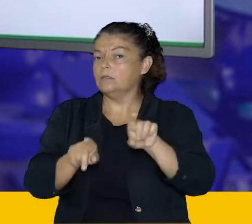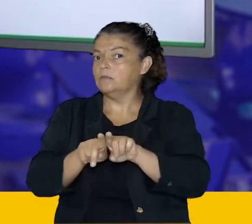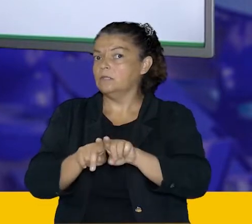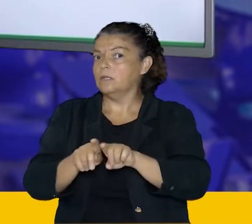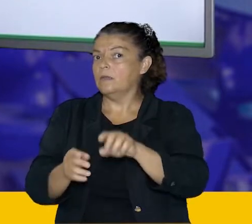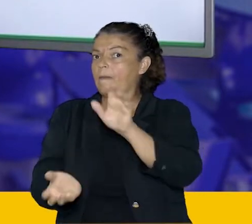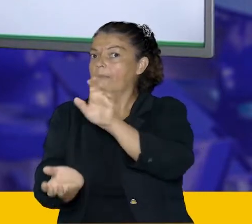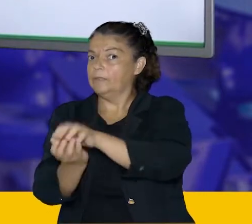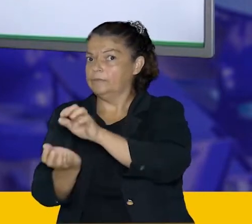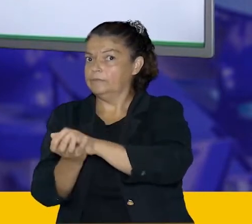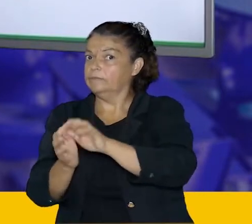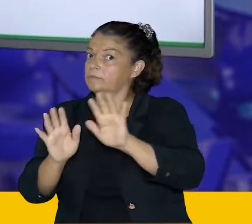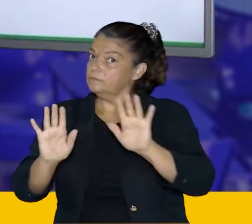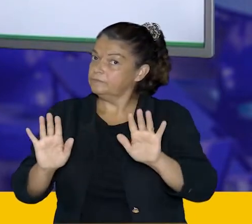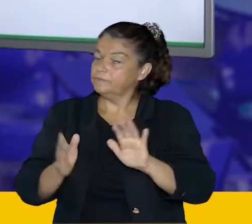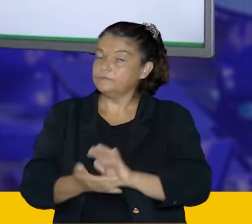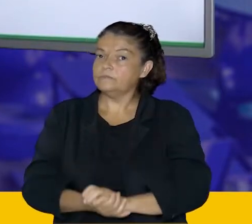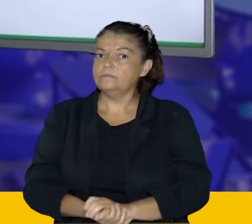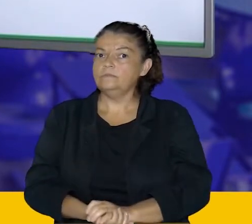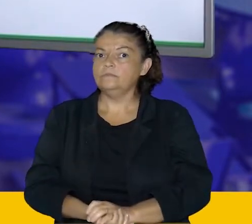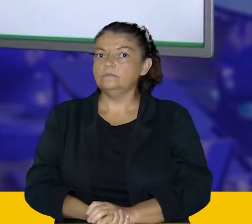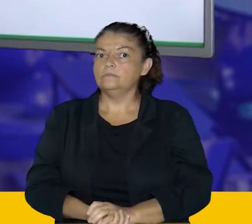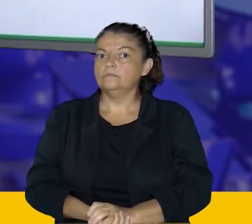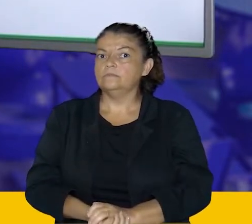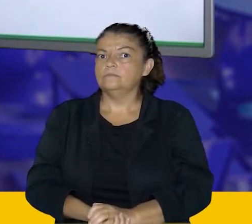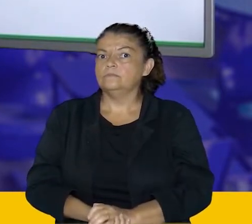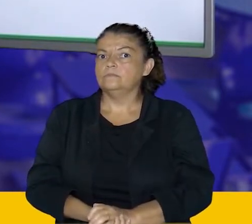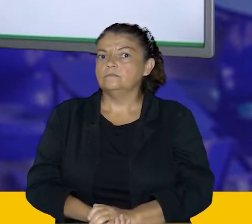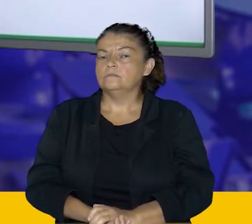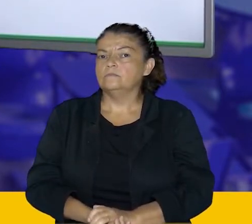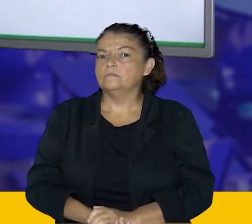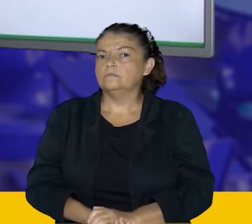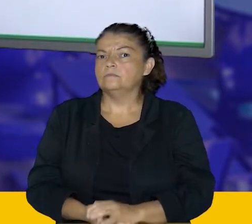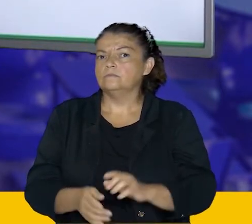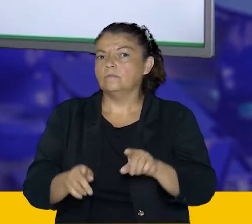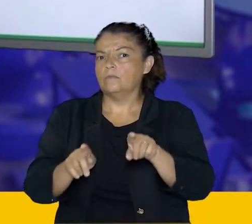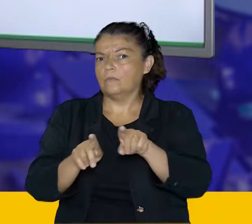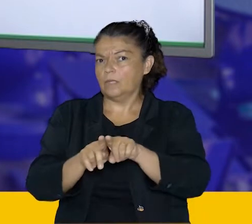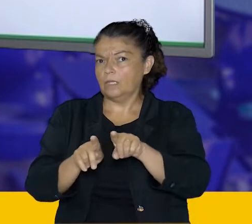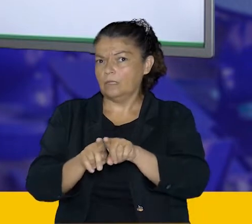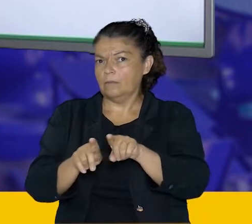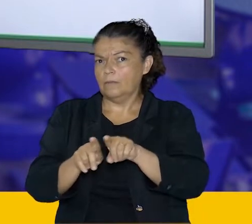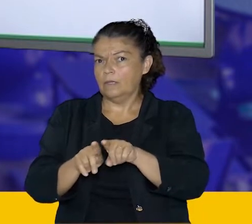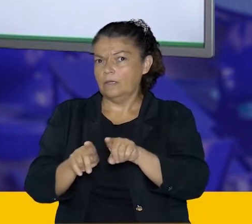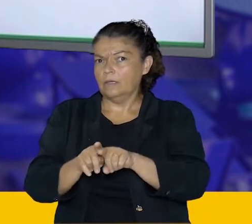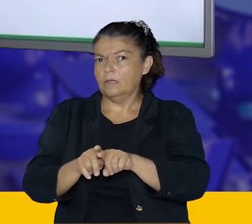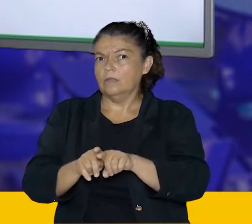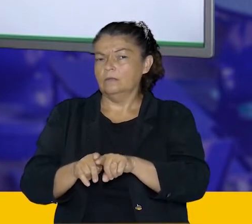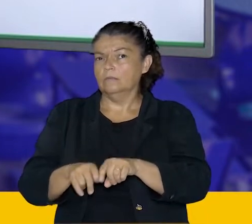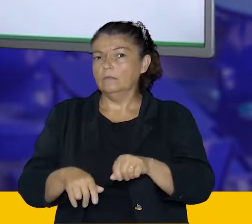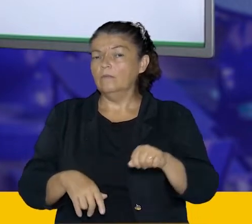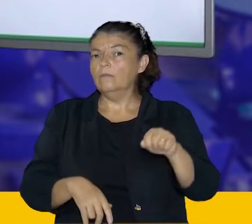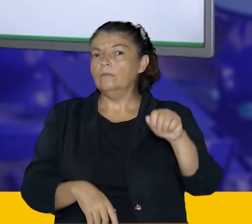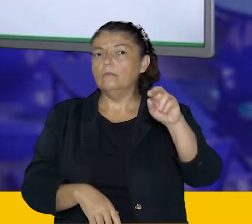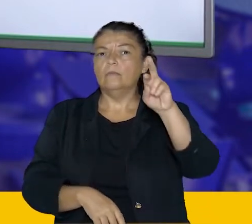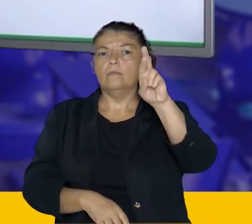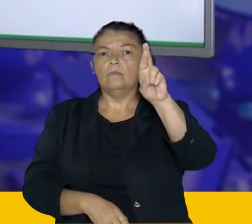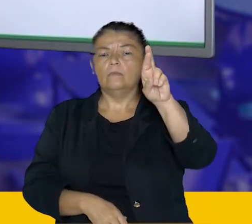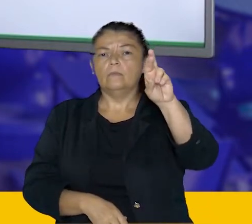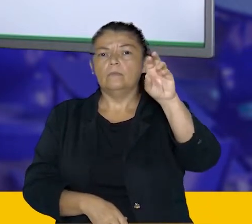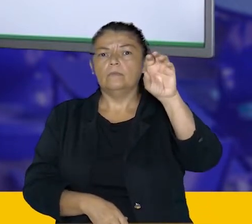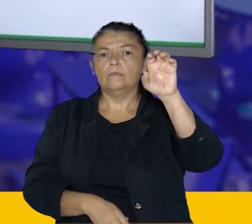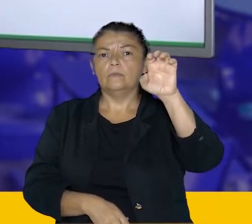lá. Em Recife, até essa presente data, 1 de abril, foram confirmados 58 casos. Então para a gente descobrir o valor